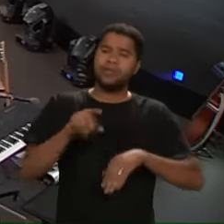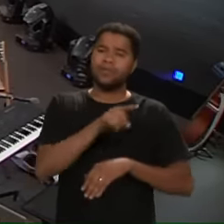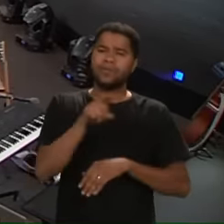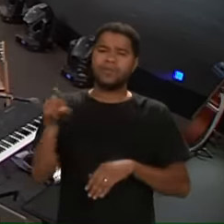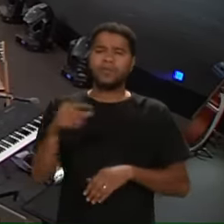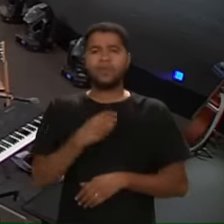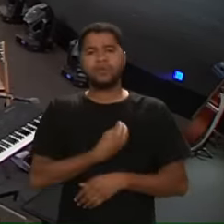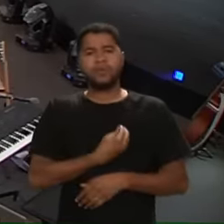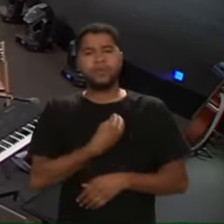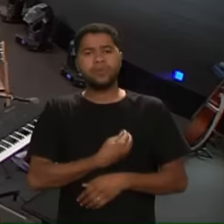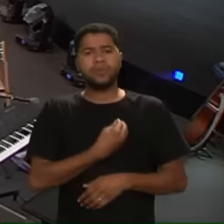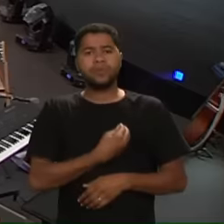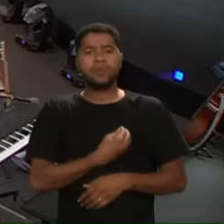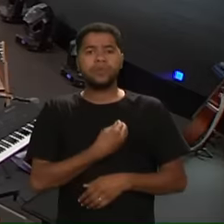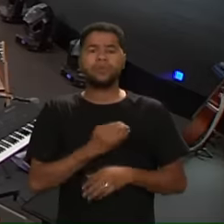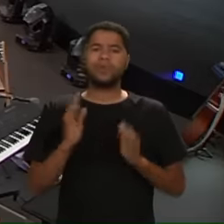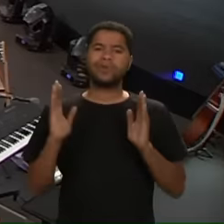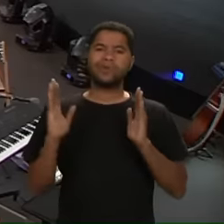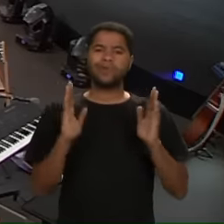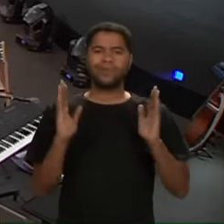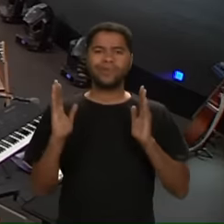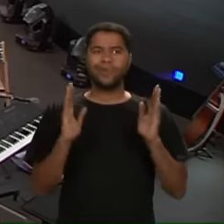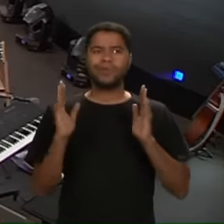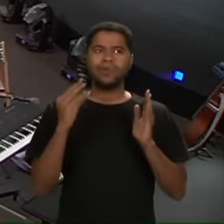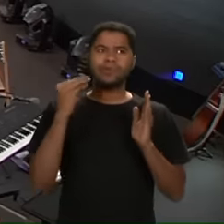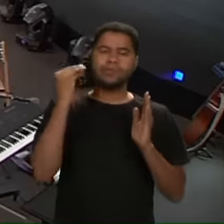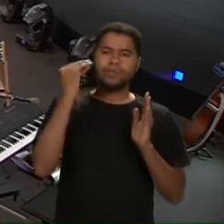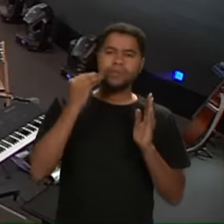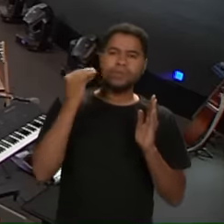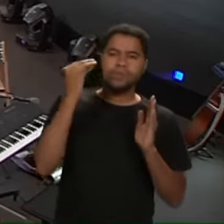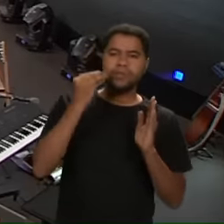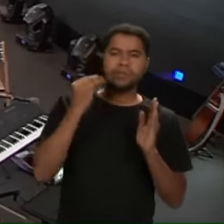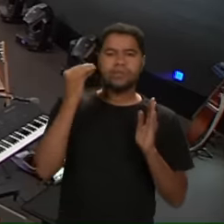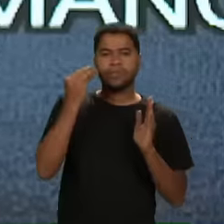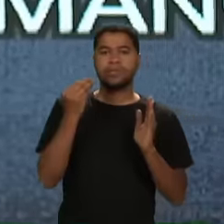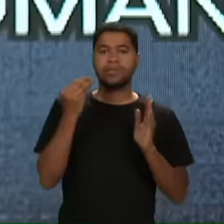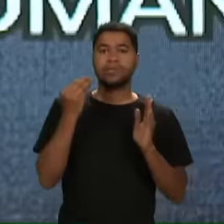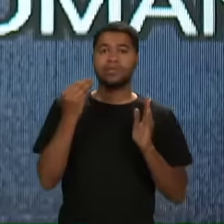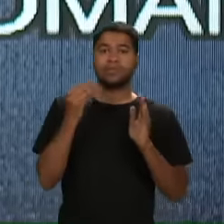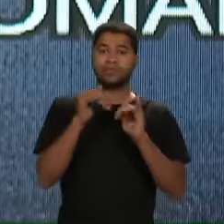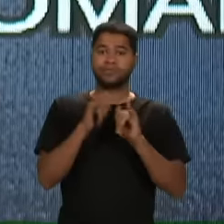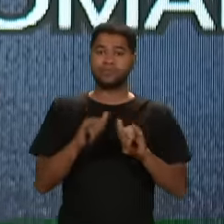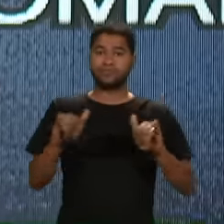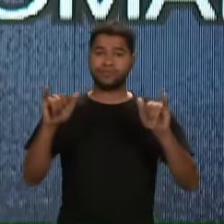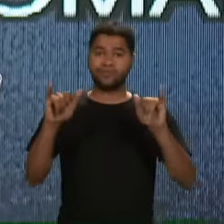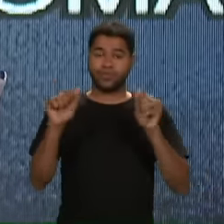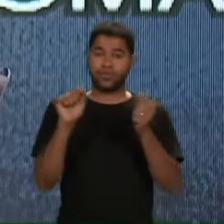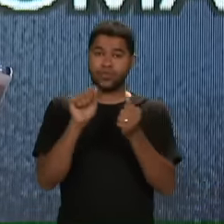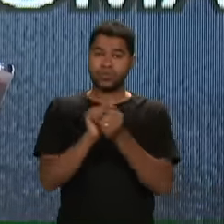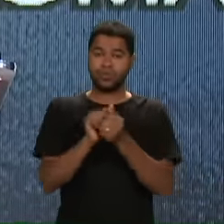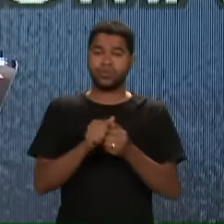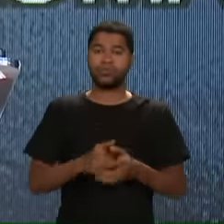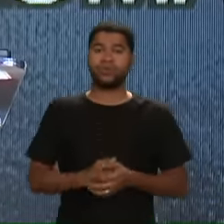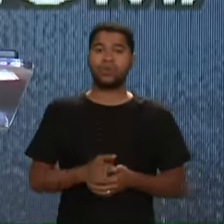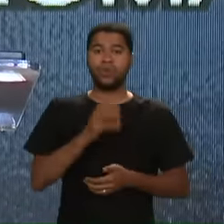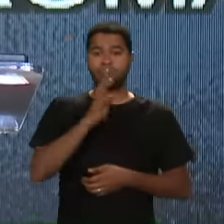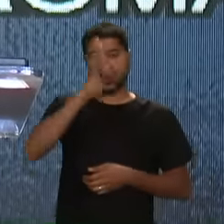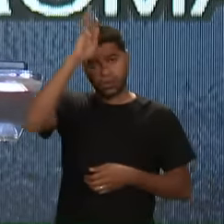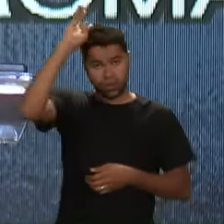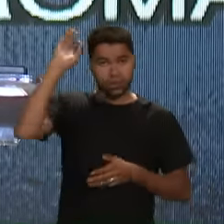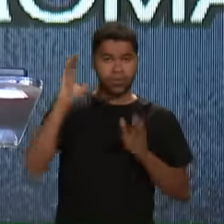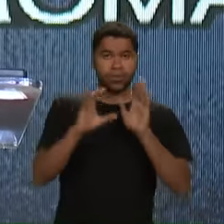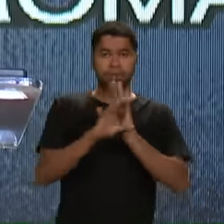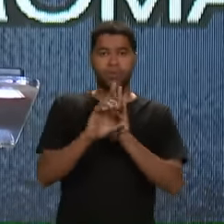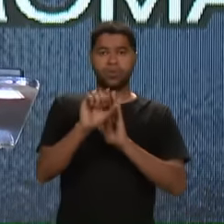esteja vivendo O momento que você está experimentando E diz assim Vamos falar juntos Romanos